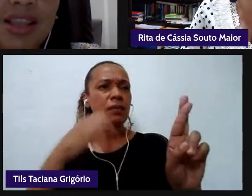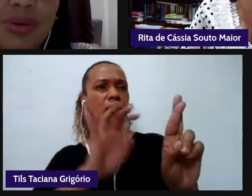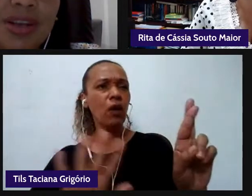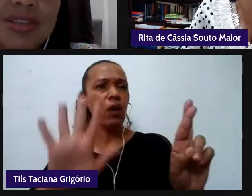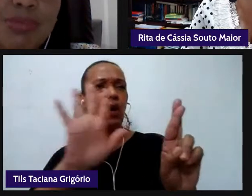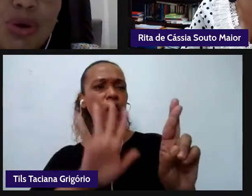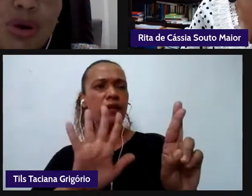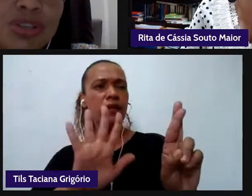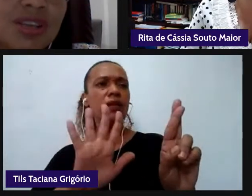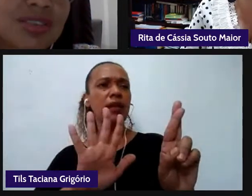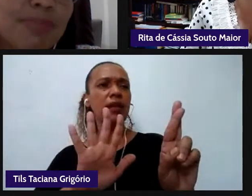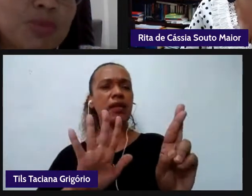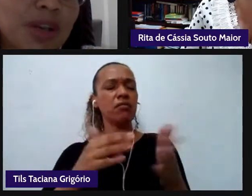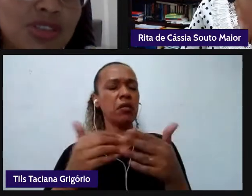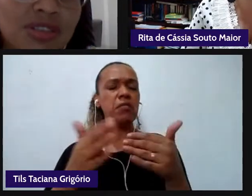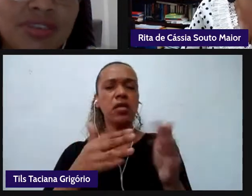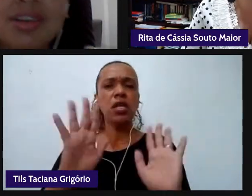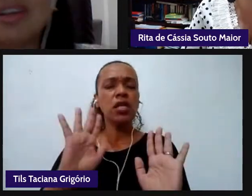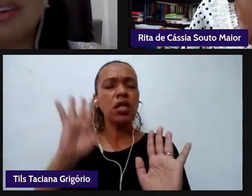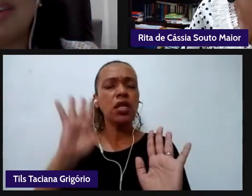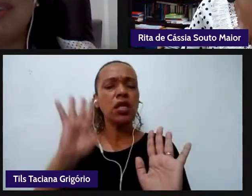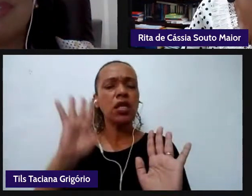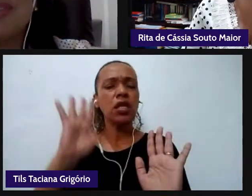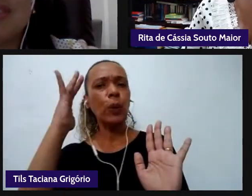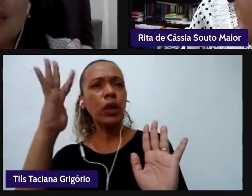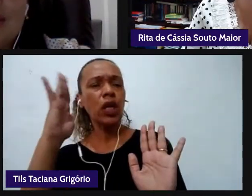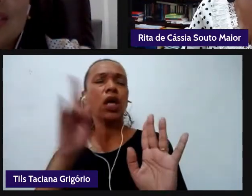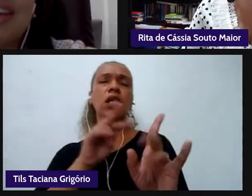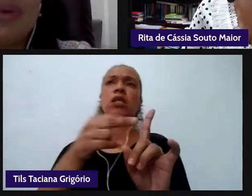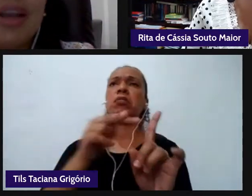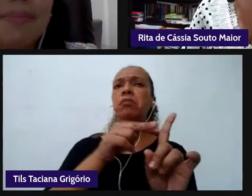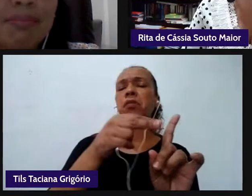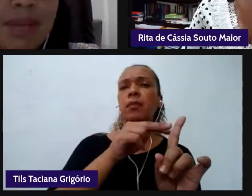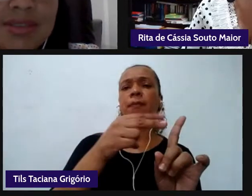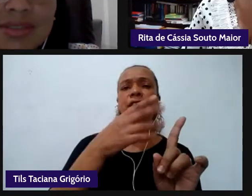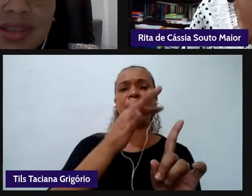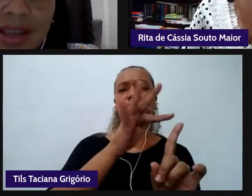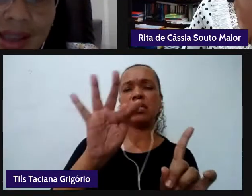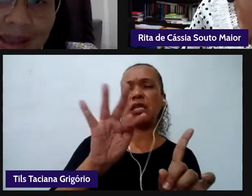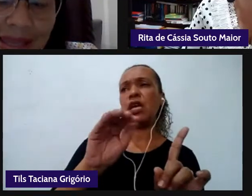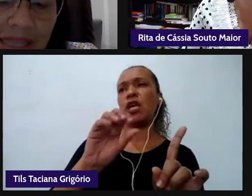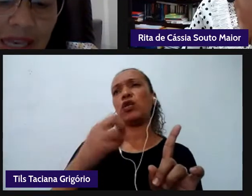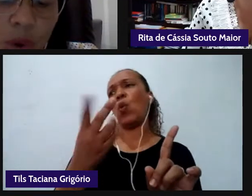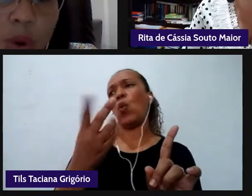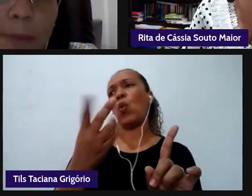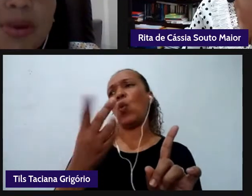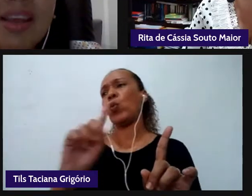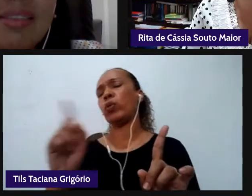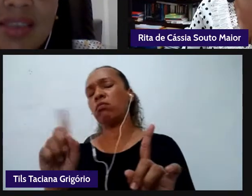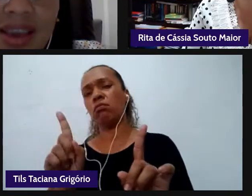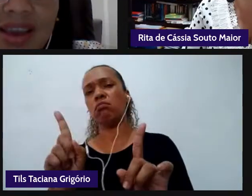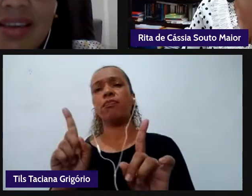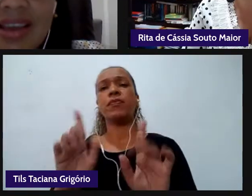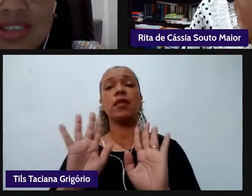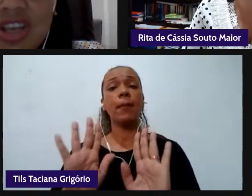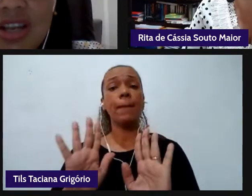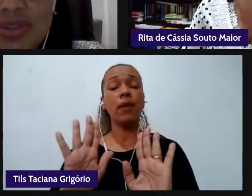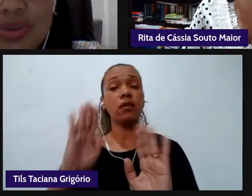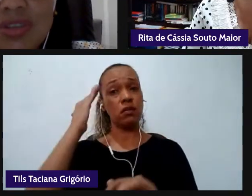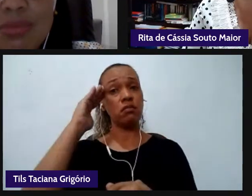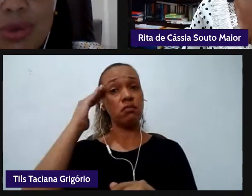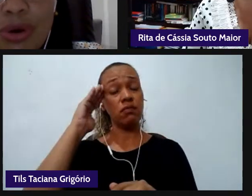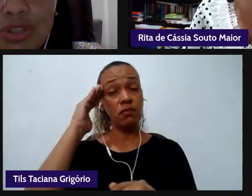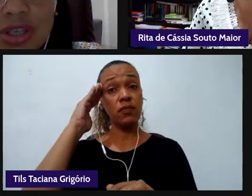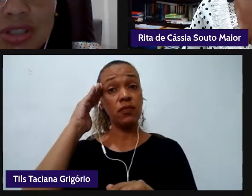a teoria semiótica se é perspectiva francesa se não é mas assim compreender essas